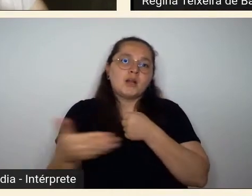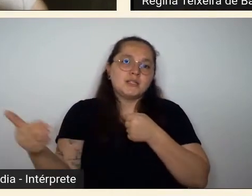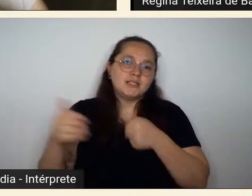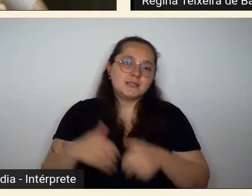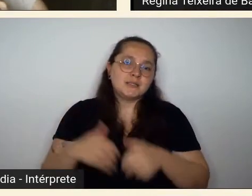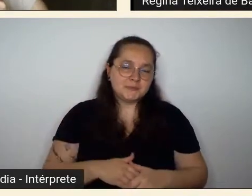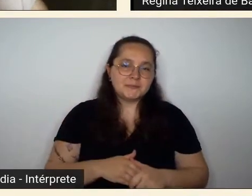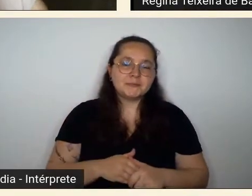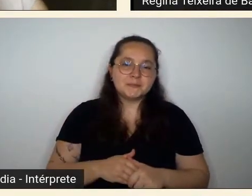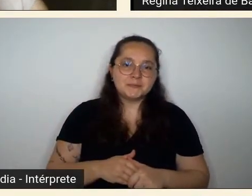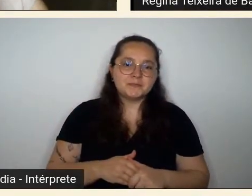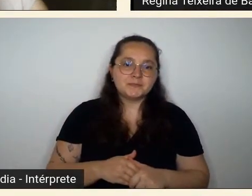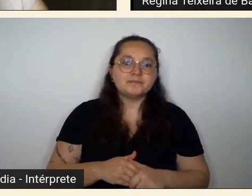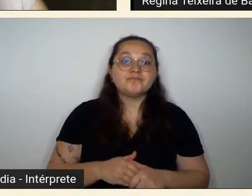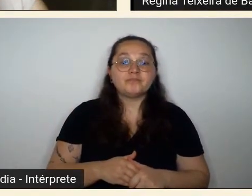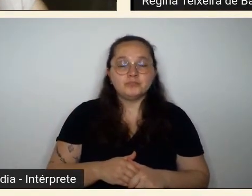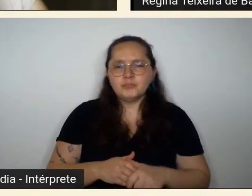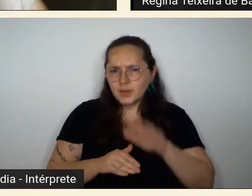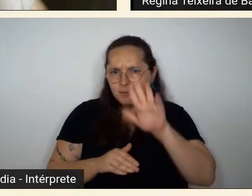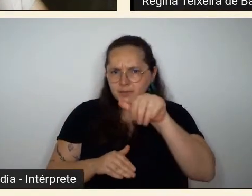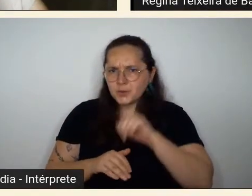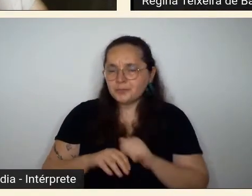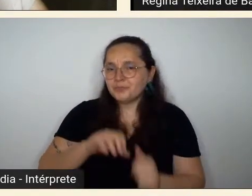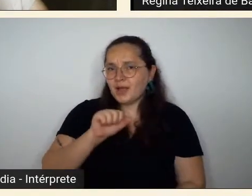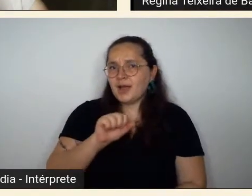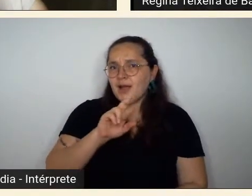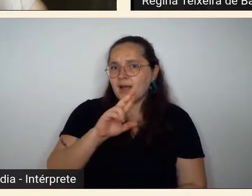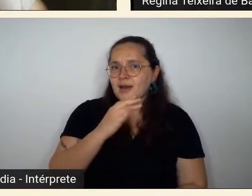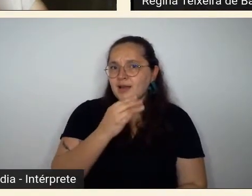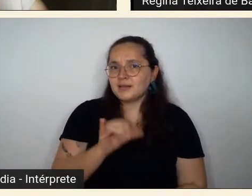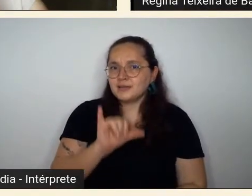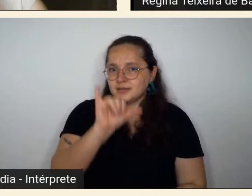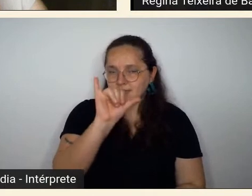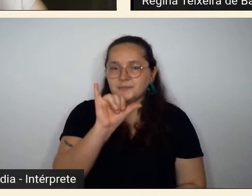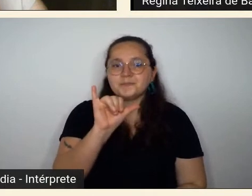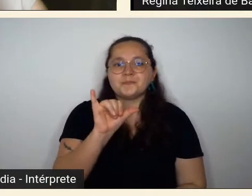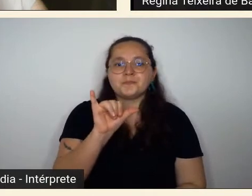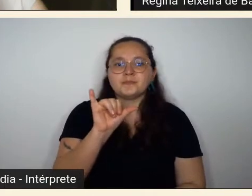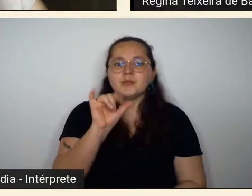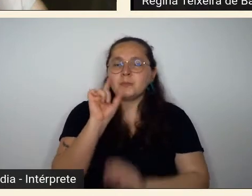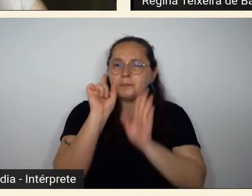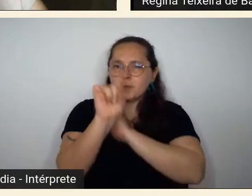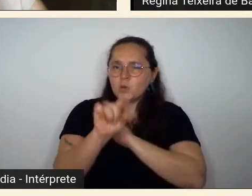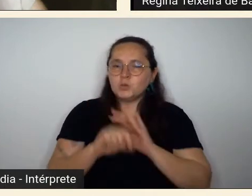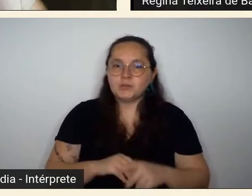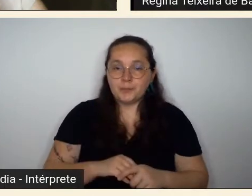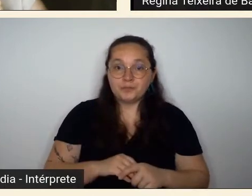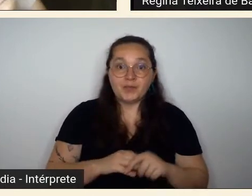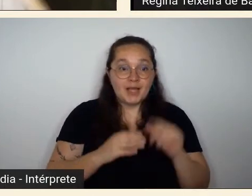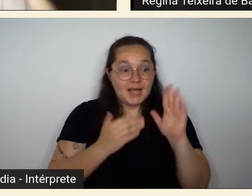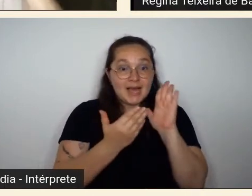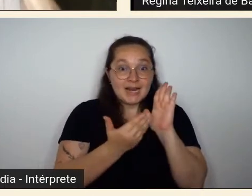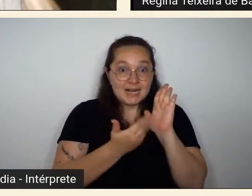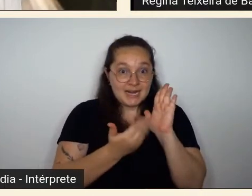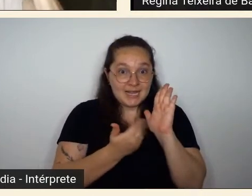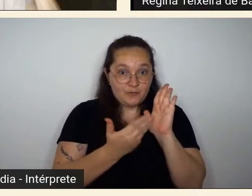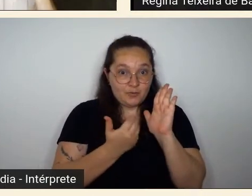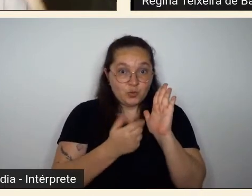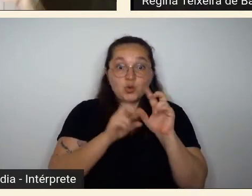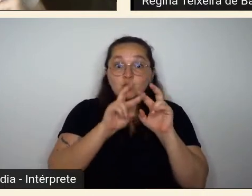agora Araci quando você como quer dizer como a semana o livro sobre a semana